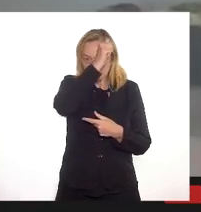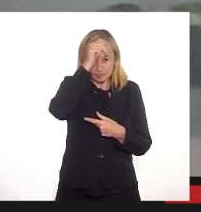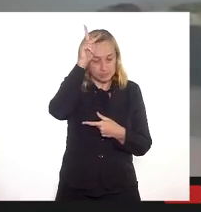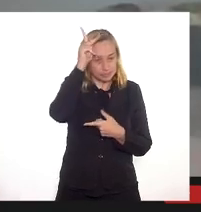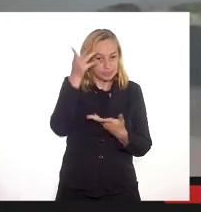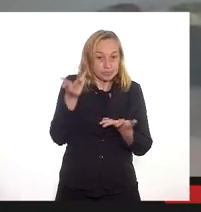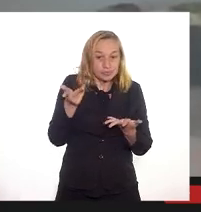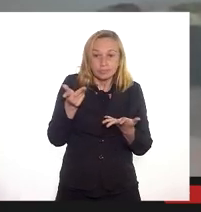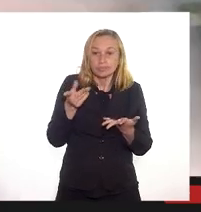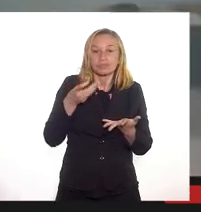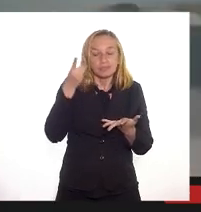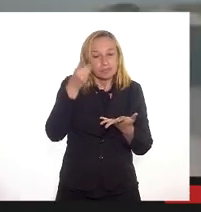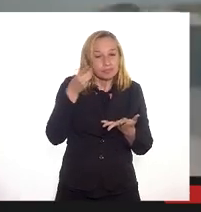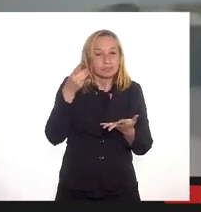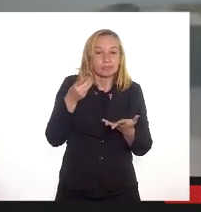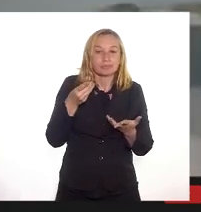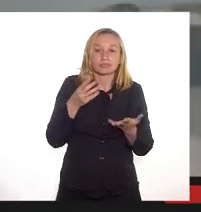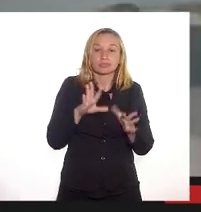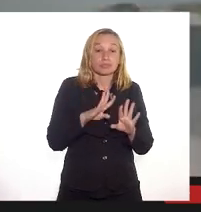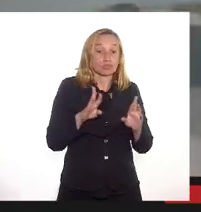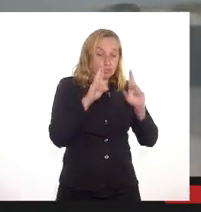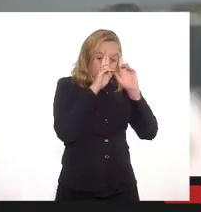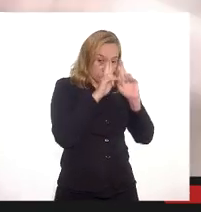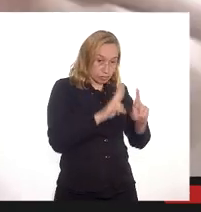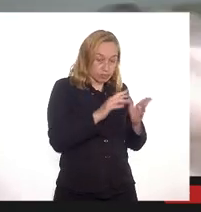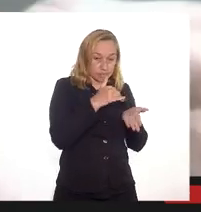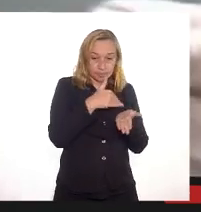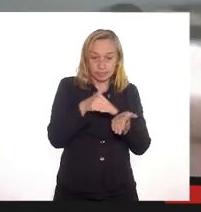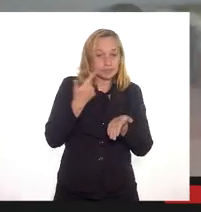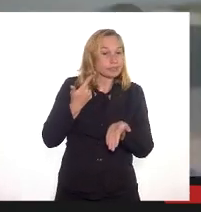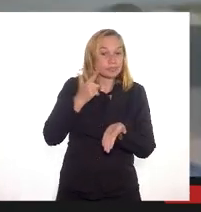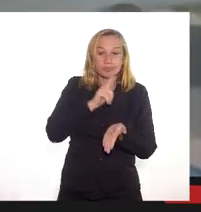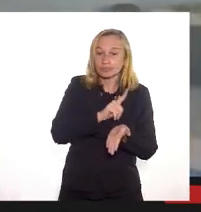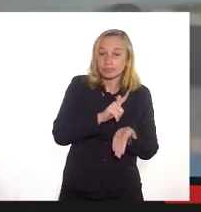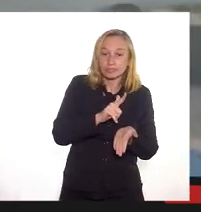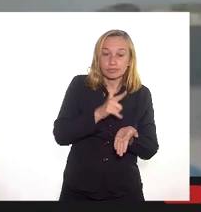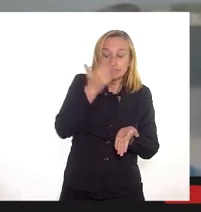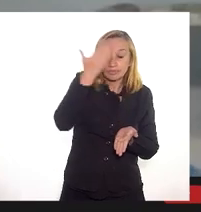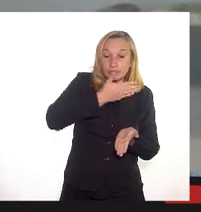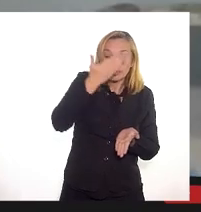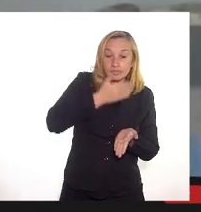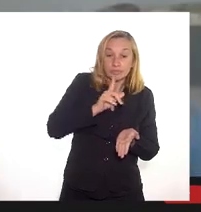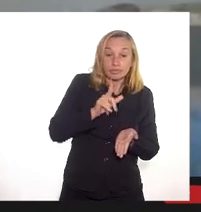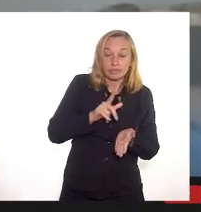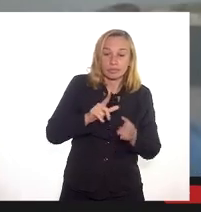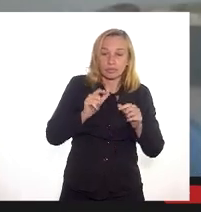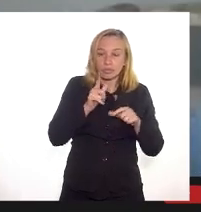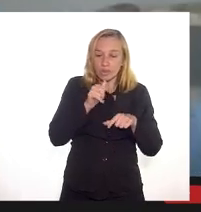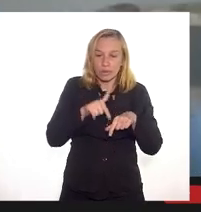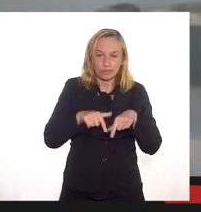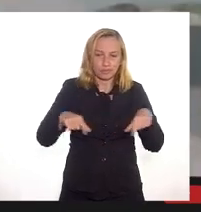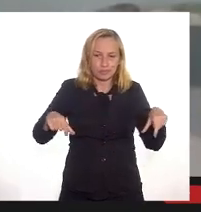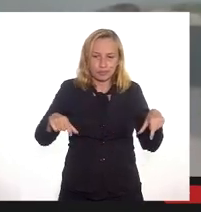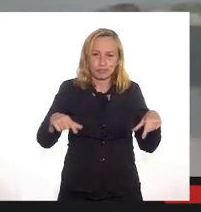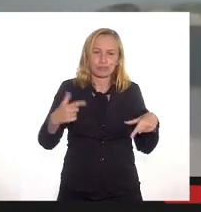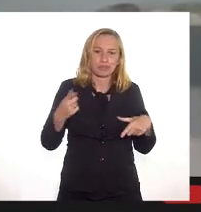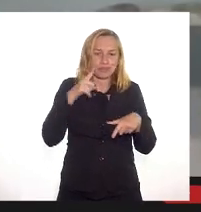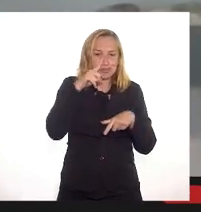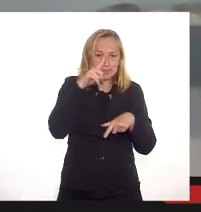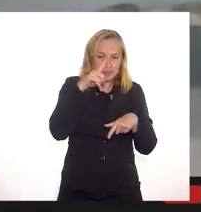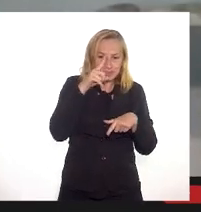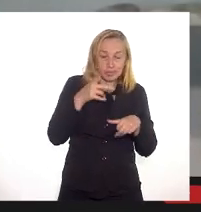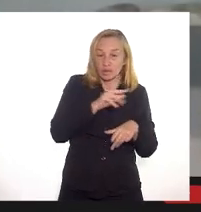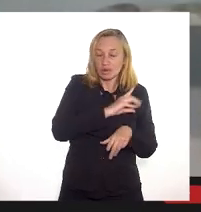deputado com todo o respeito secretário ela não consegue nem viabilizar o saneamento de esgoto quando esses rios como a